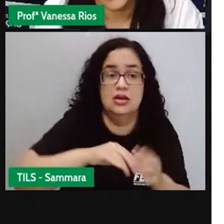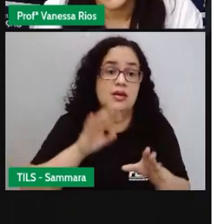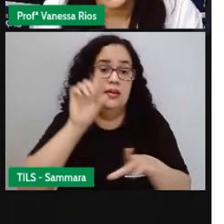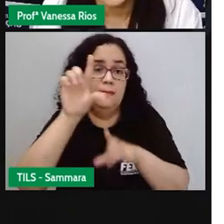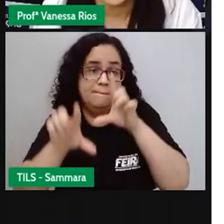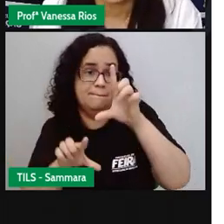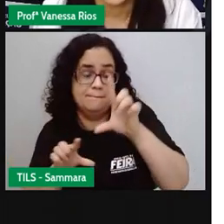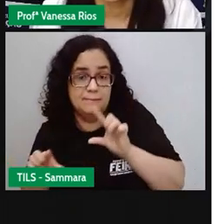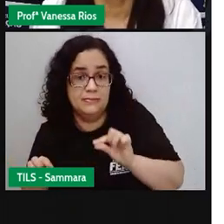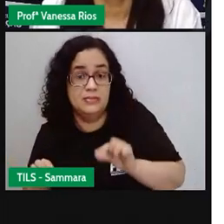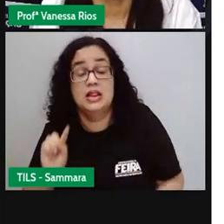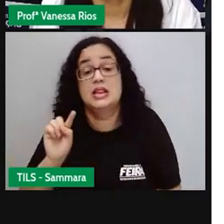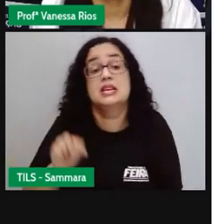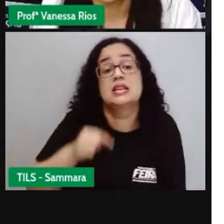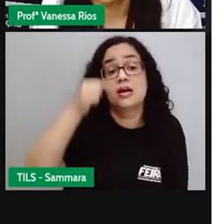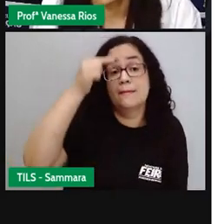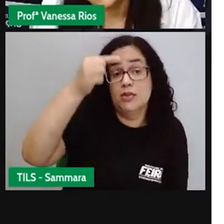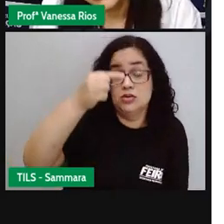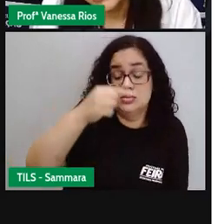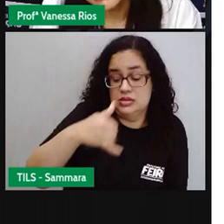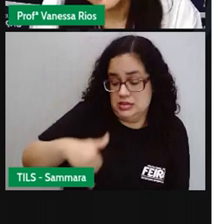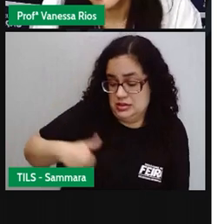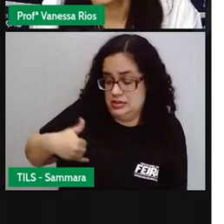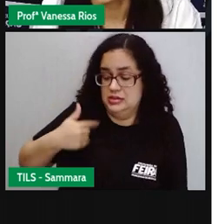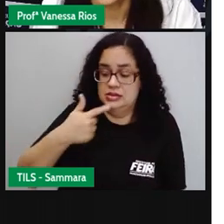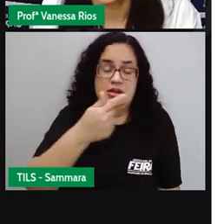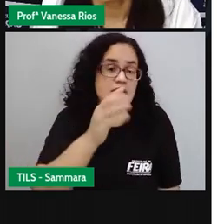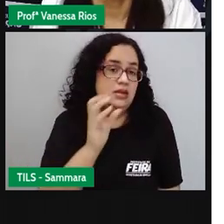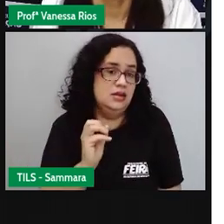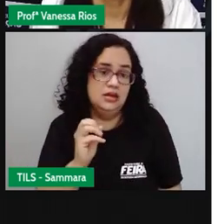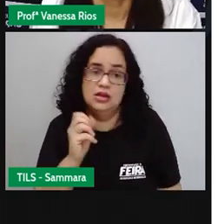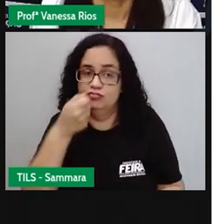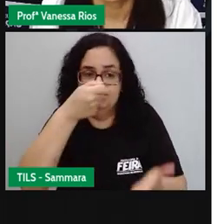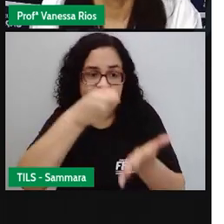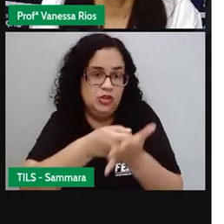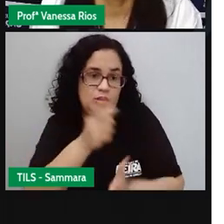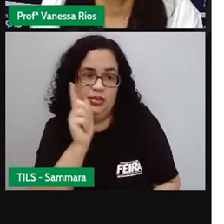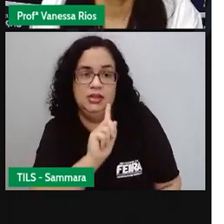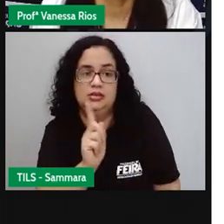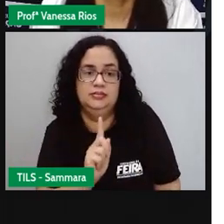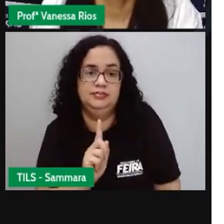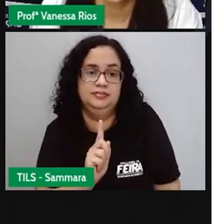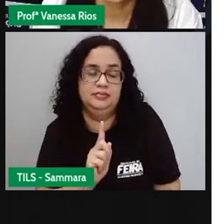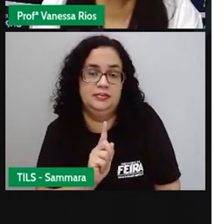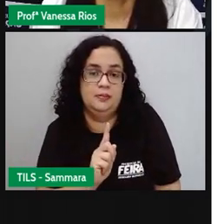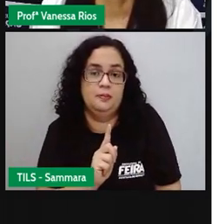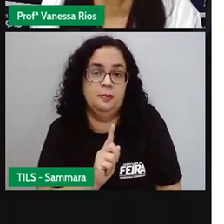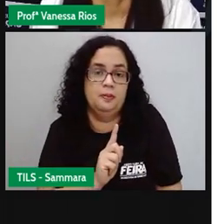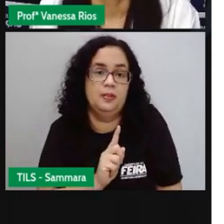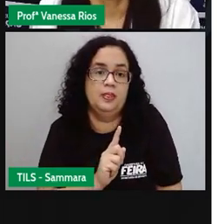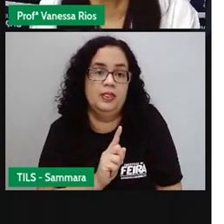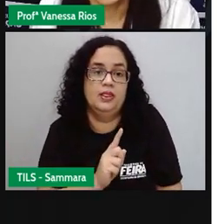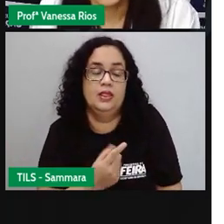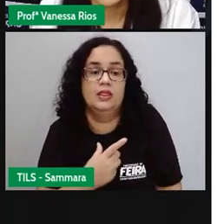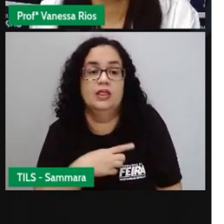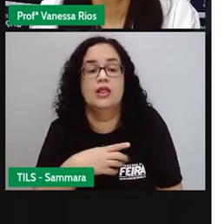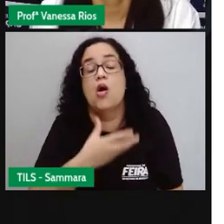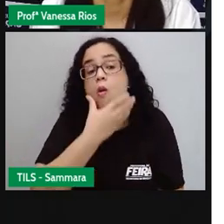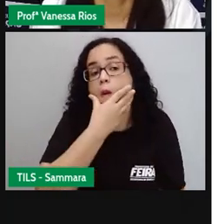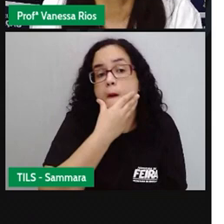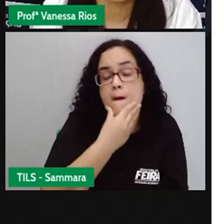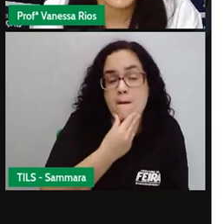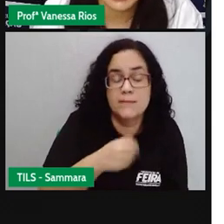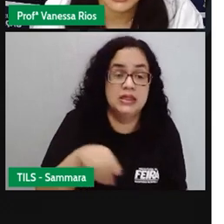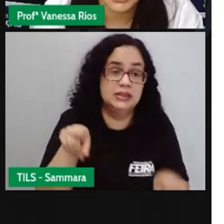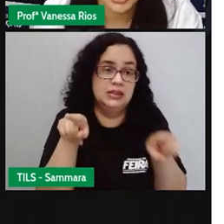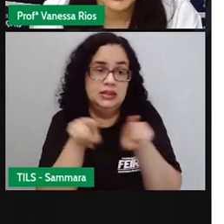opcional. E a partir dos setenta anos, também o voto é opcional. E isso inclui aí, homens